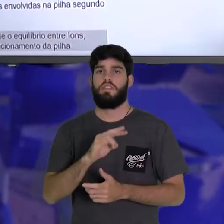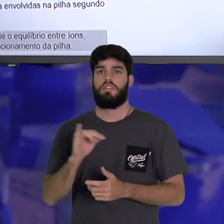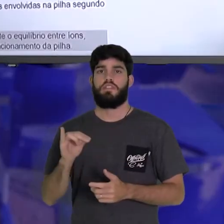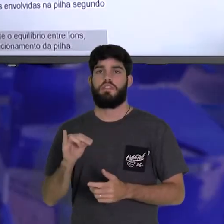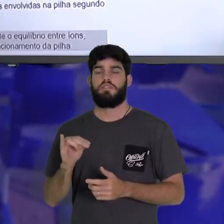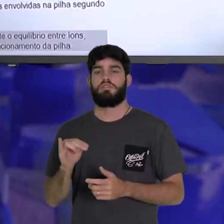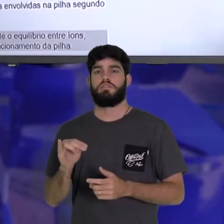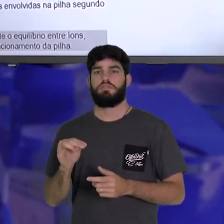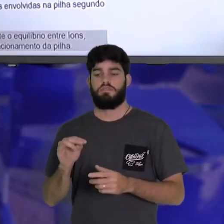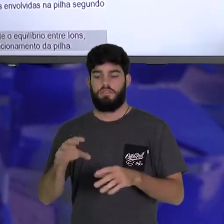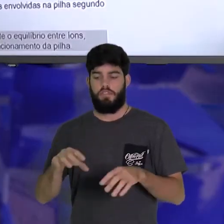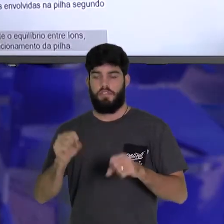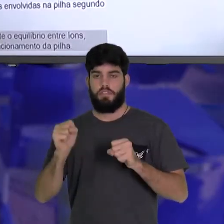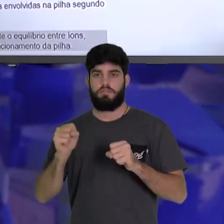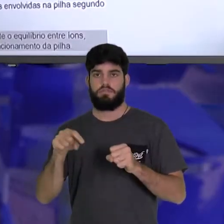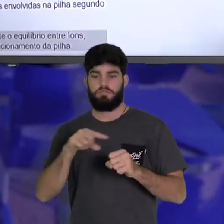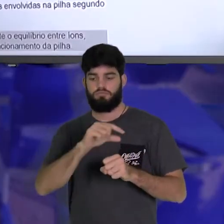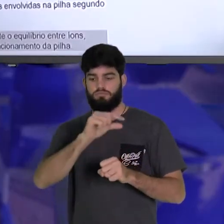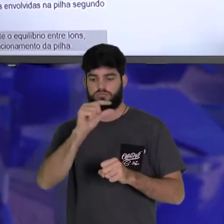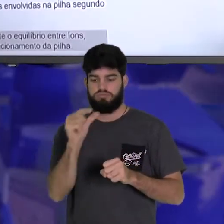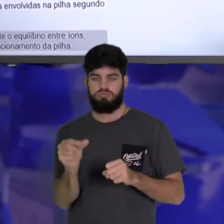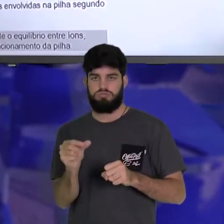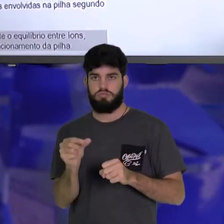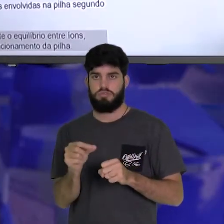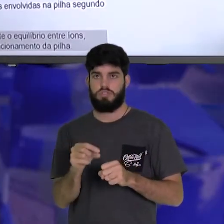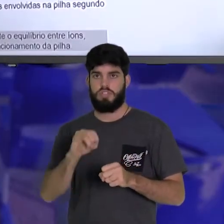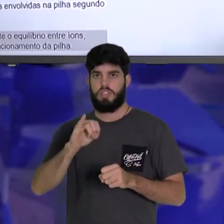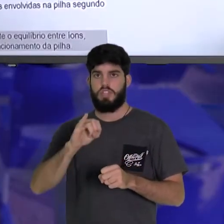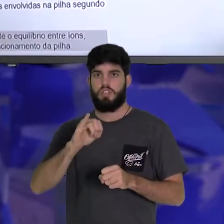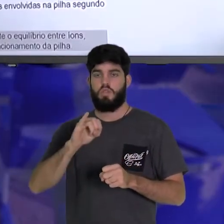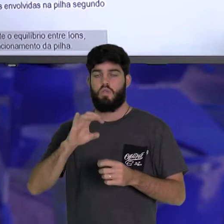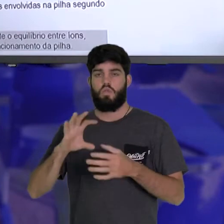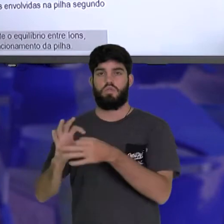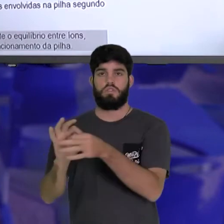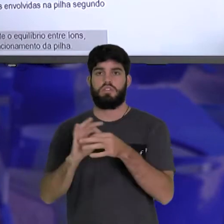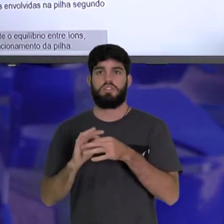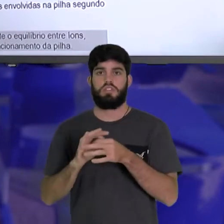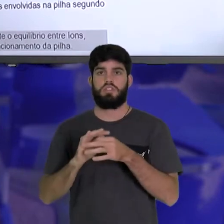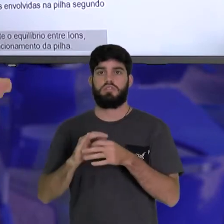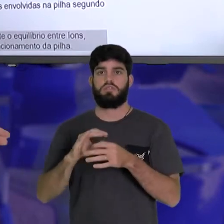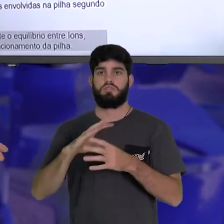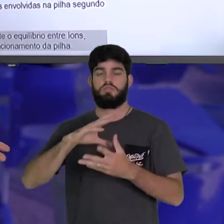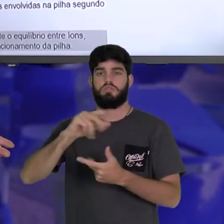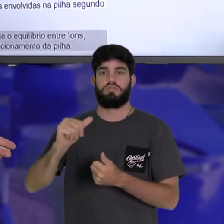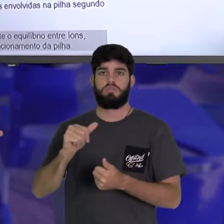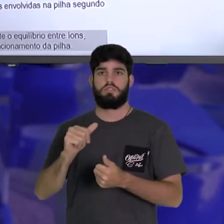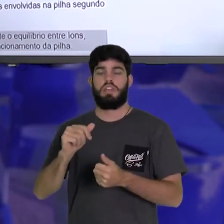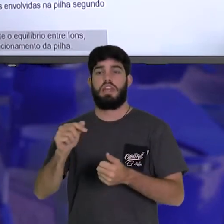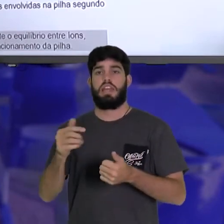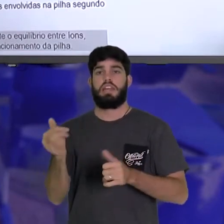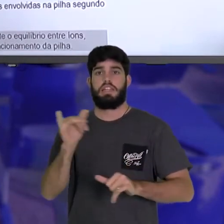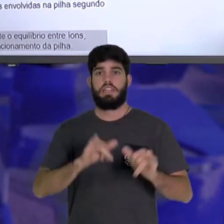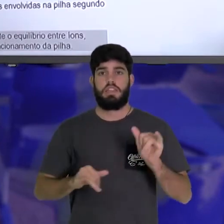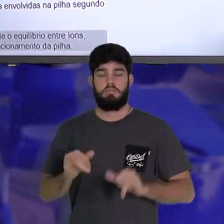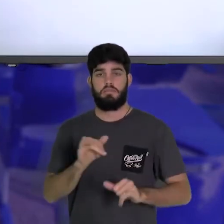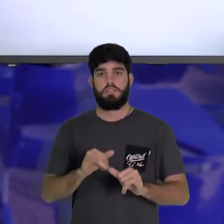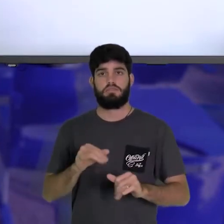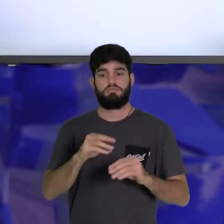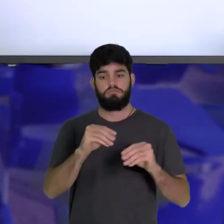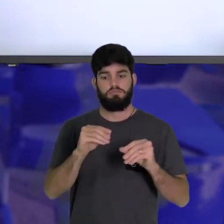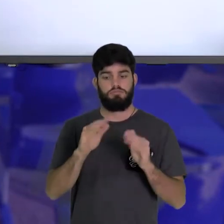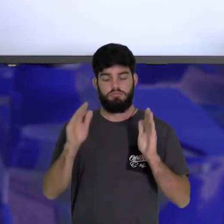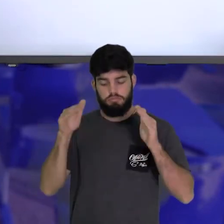o circuito. A IUPAC é União Internacional de Química Pura e Aplicada. Muito bem.